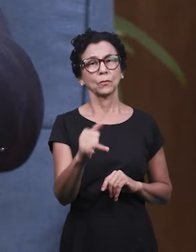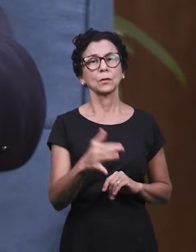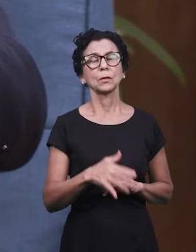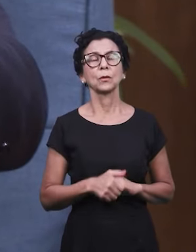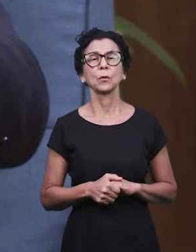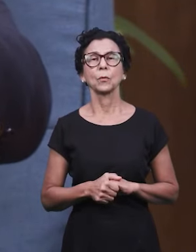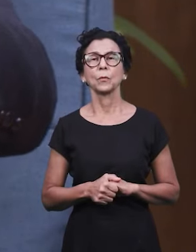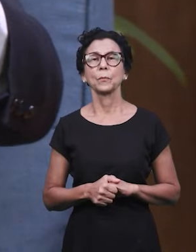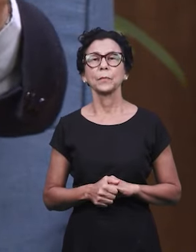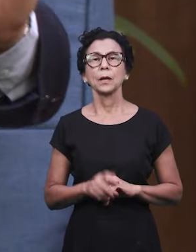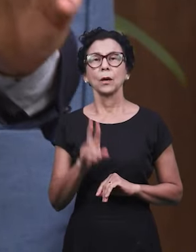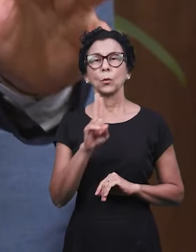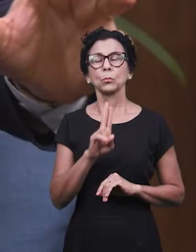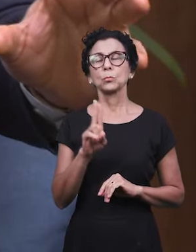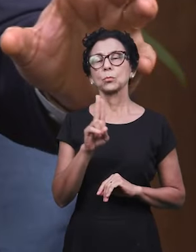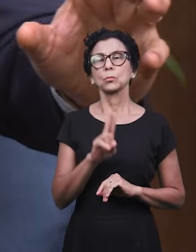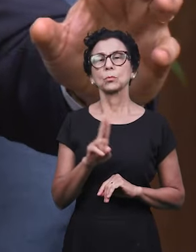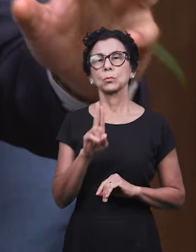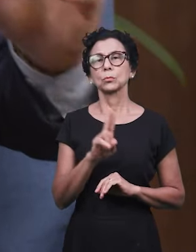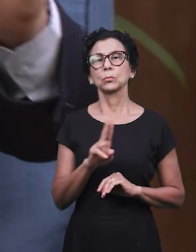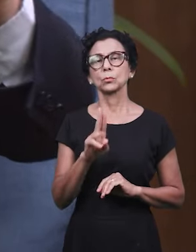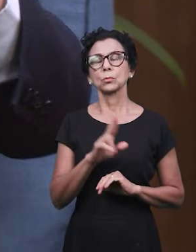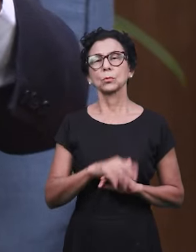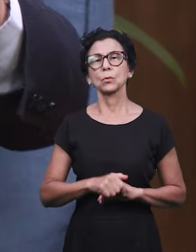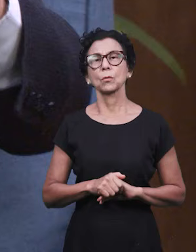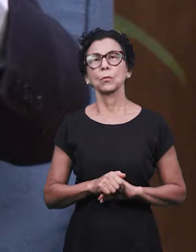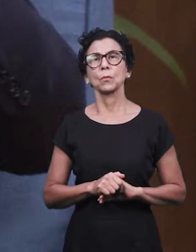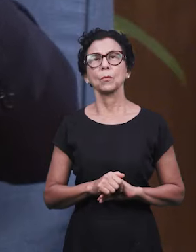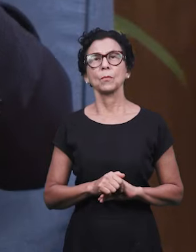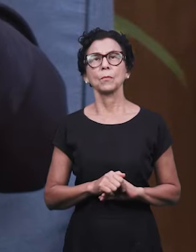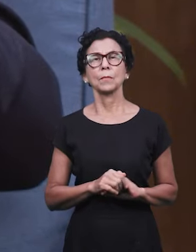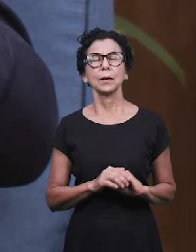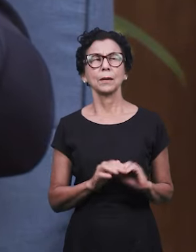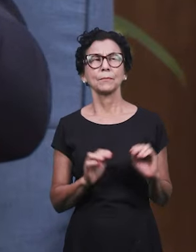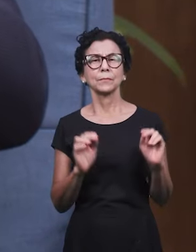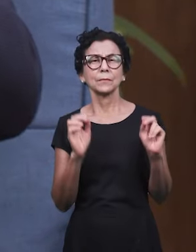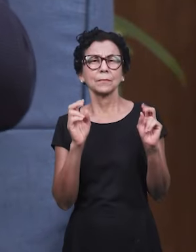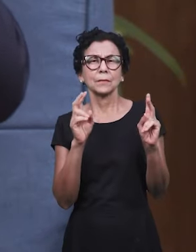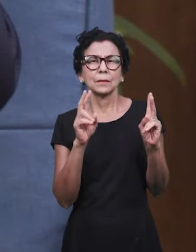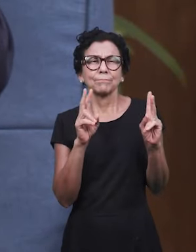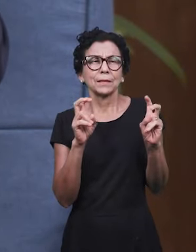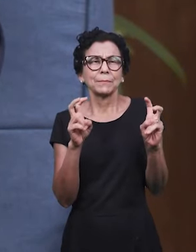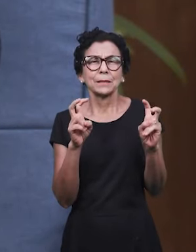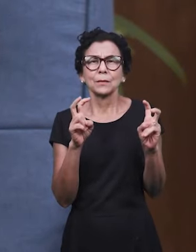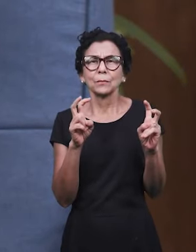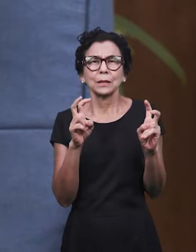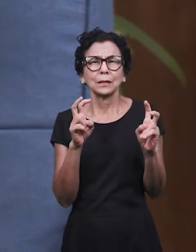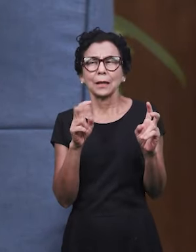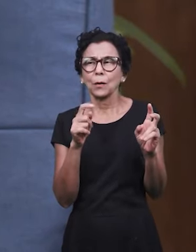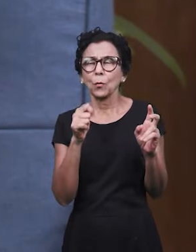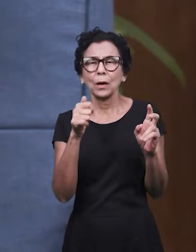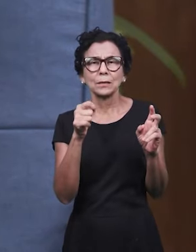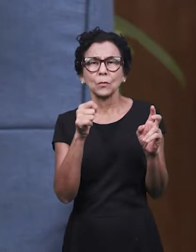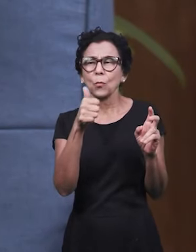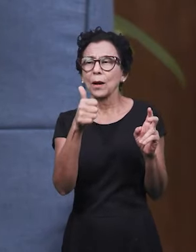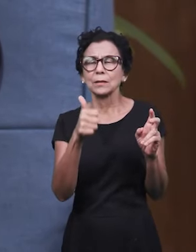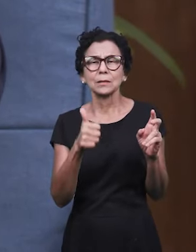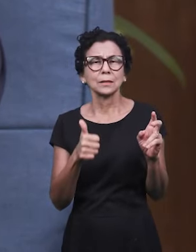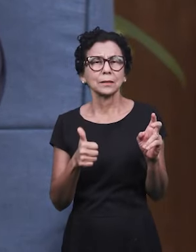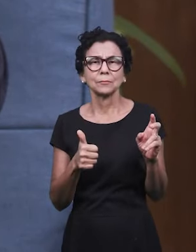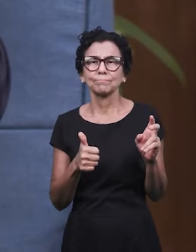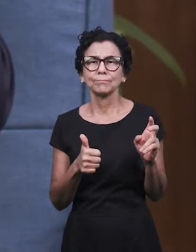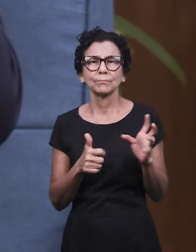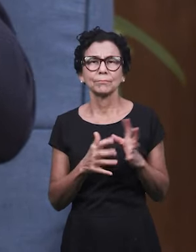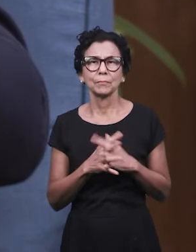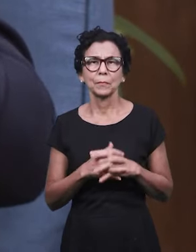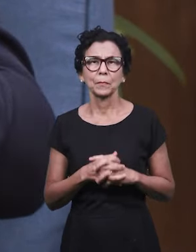apontando para... E quando a gente traz... Está chegando, está se aproximando. Isso. Está próximo. Agora, veja bem,